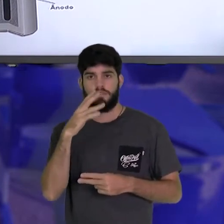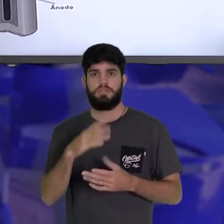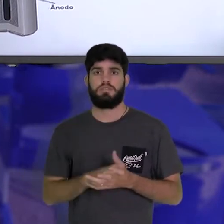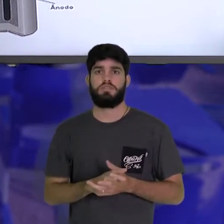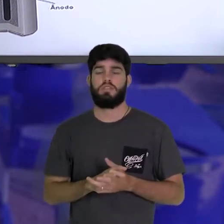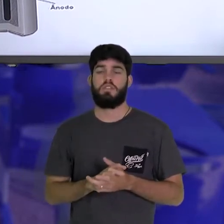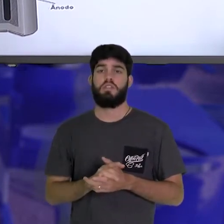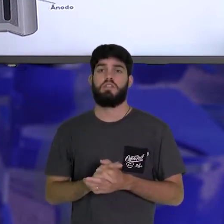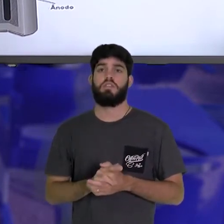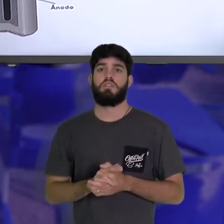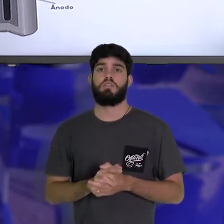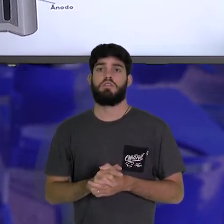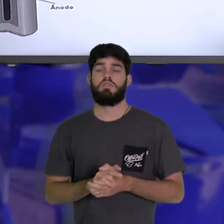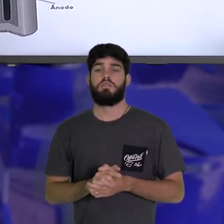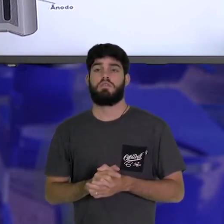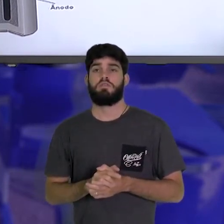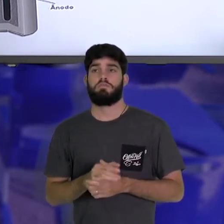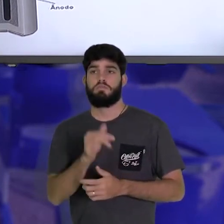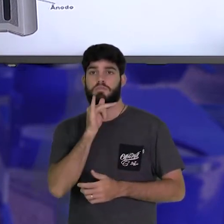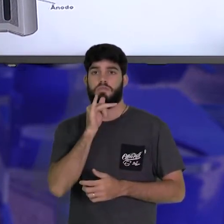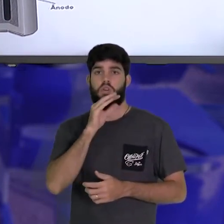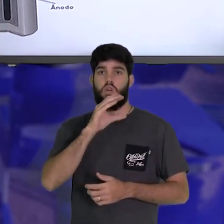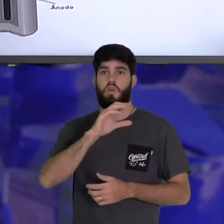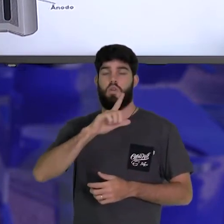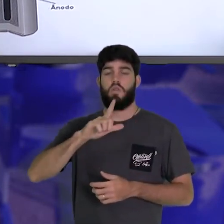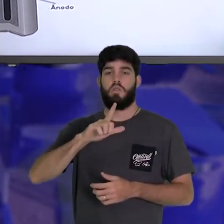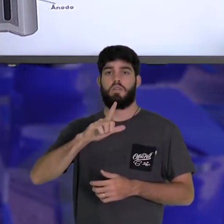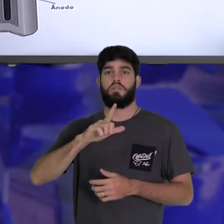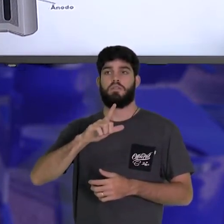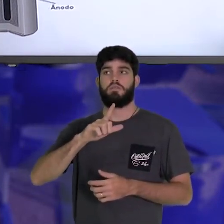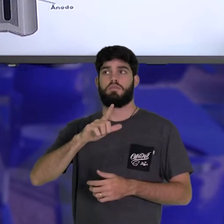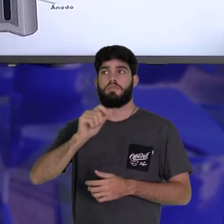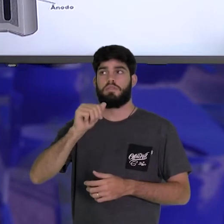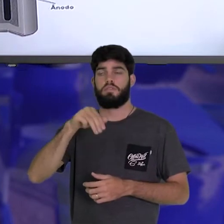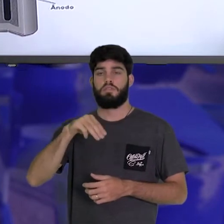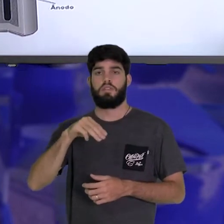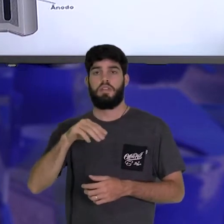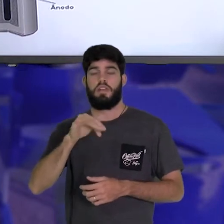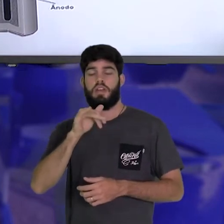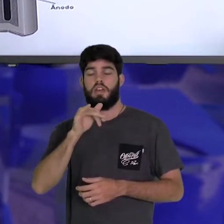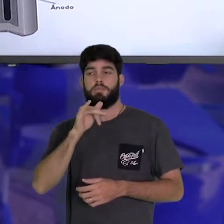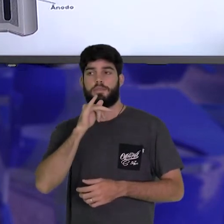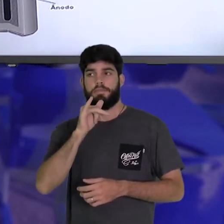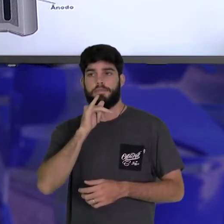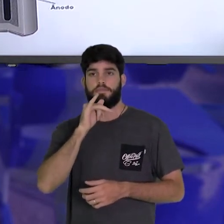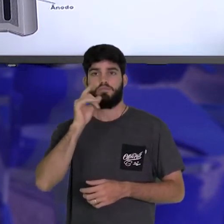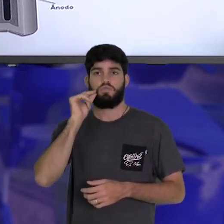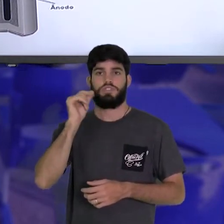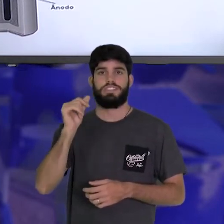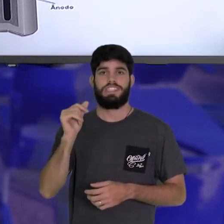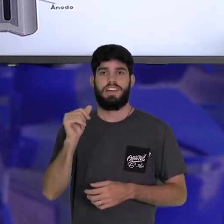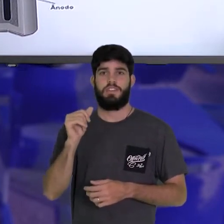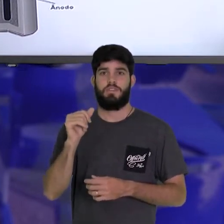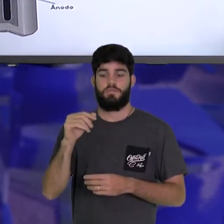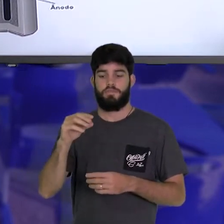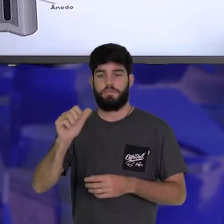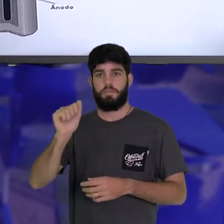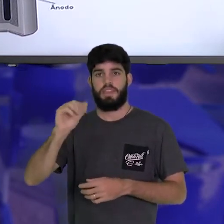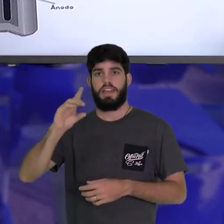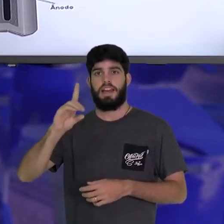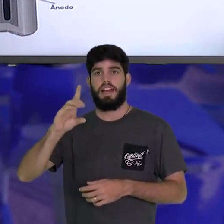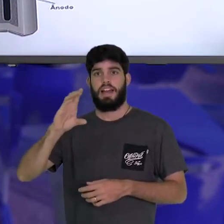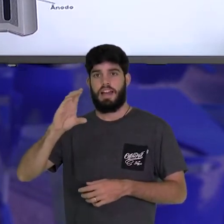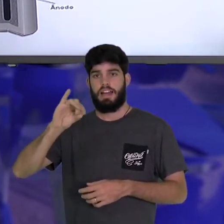amônio, é um sal, ele é um sal ácido. Porque ele se origina do